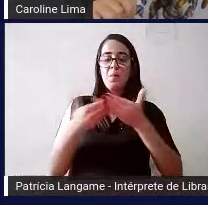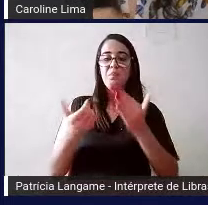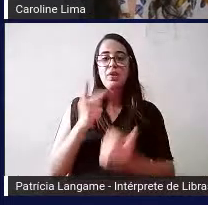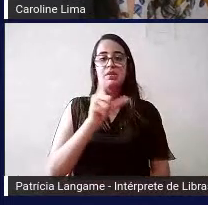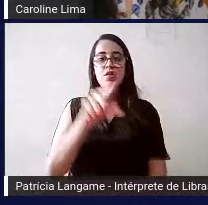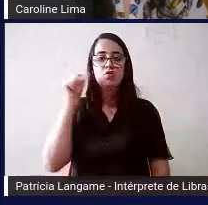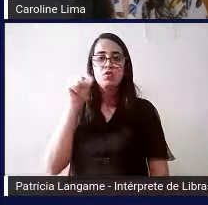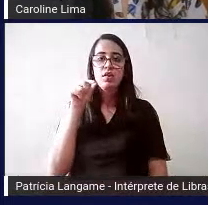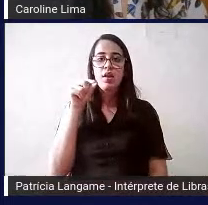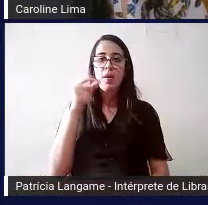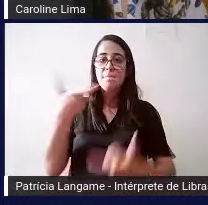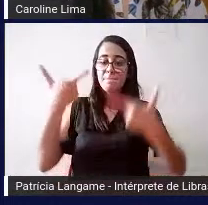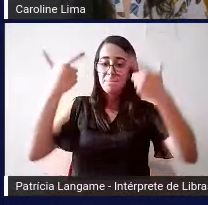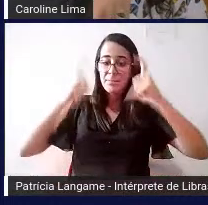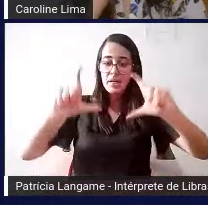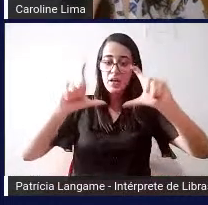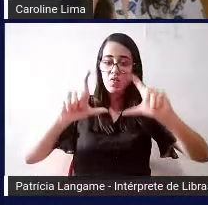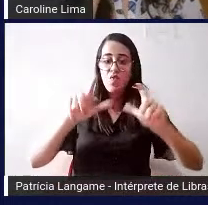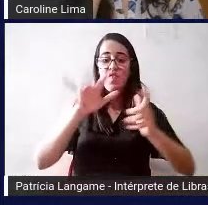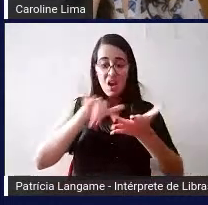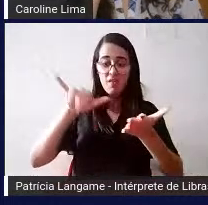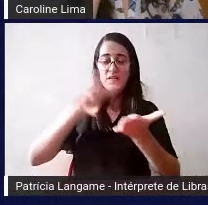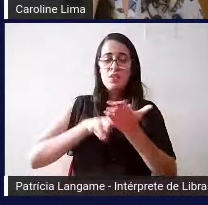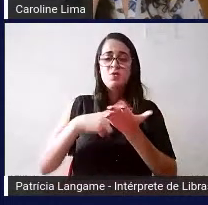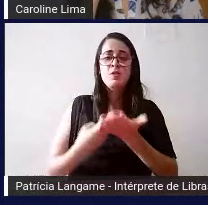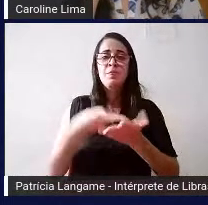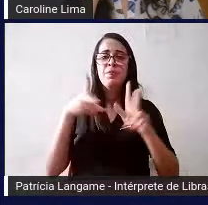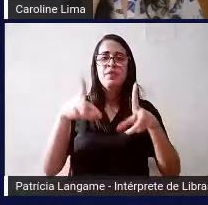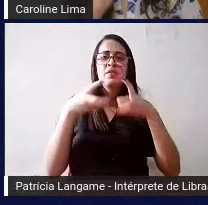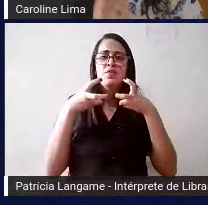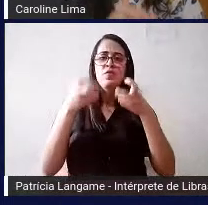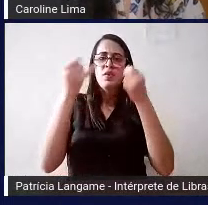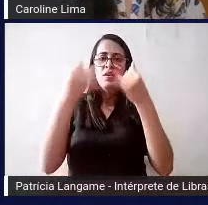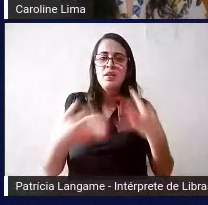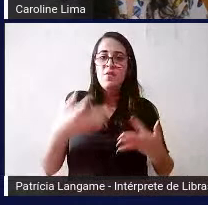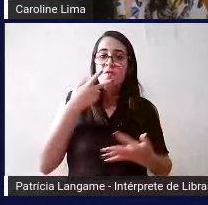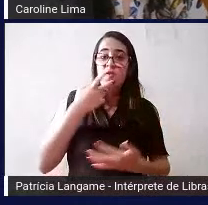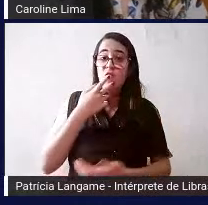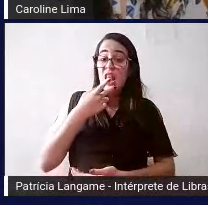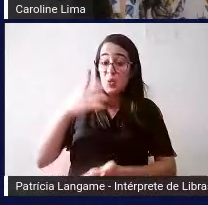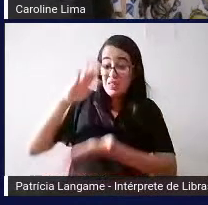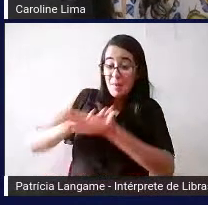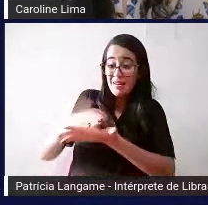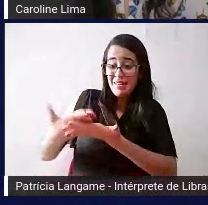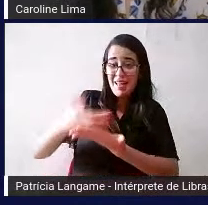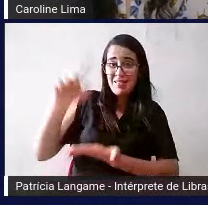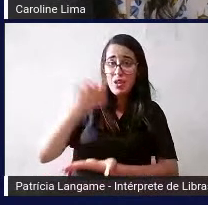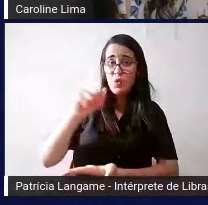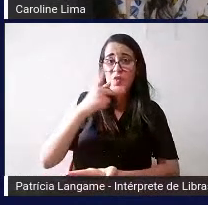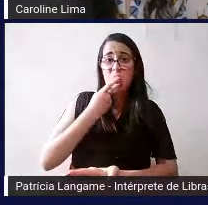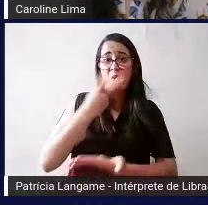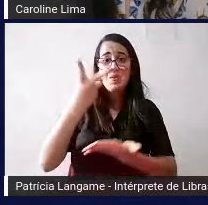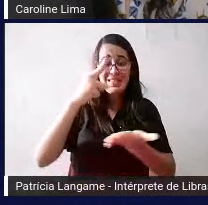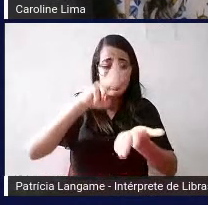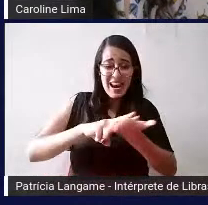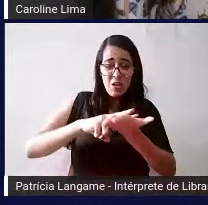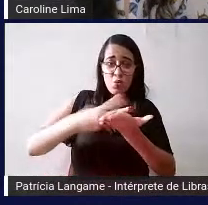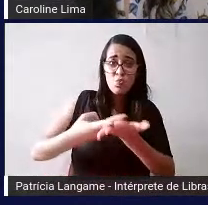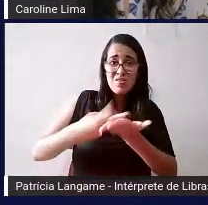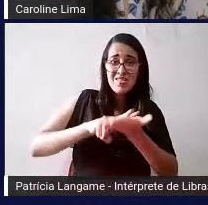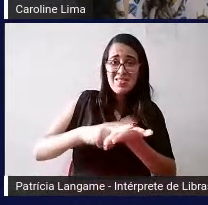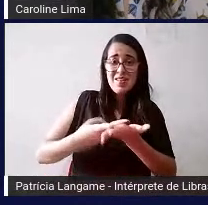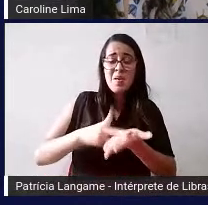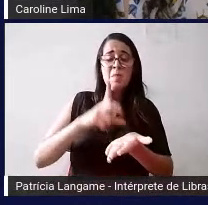parágrafo ele vai traduzir observa que eu tô falando traduzir não tô falando interpretar porque ele tem uma certa limitação